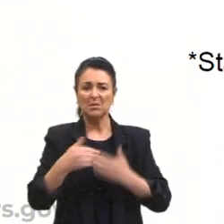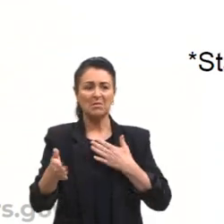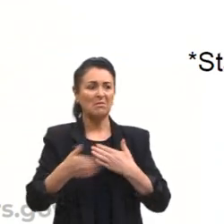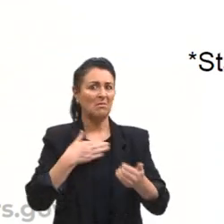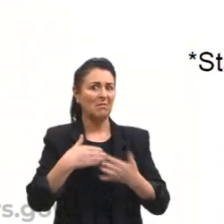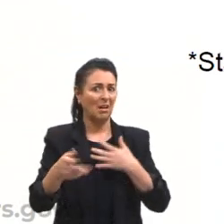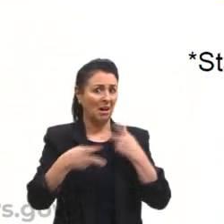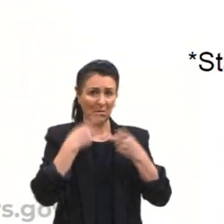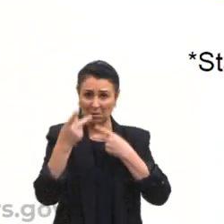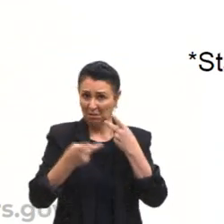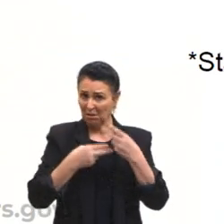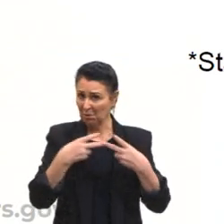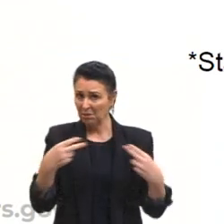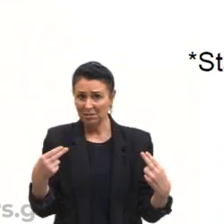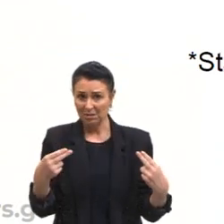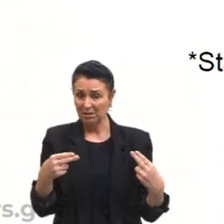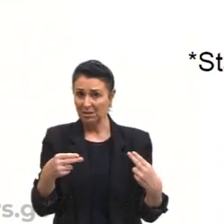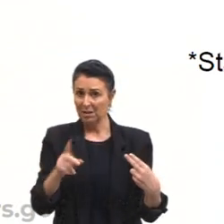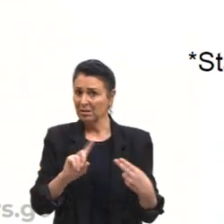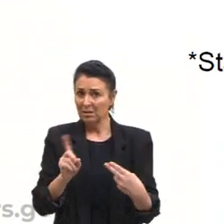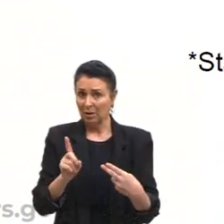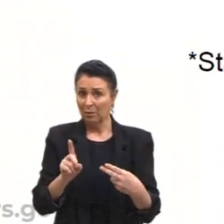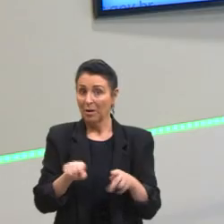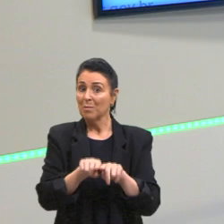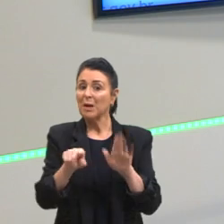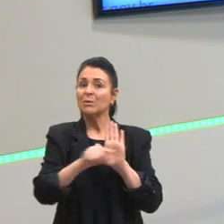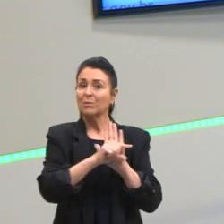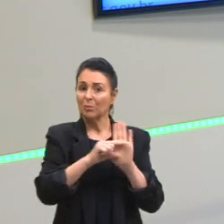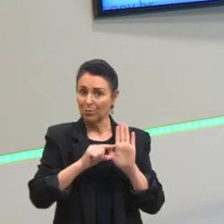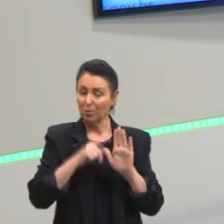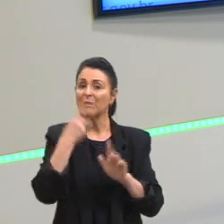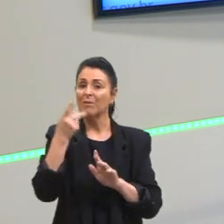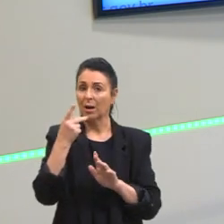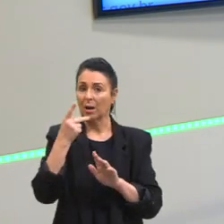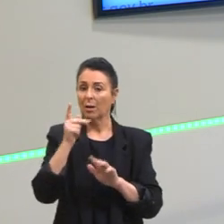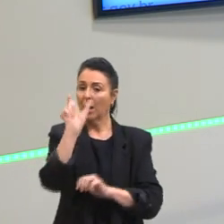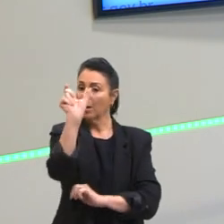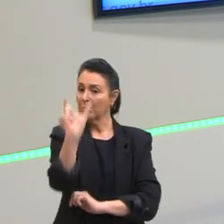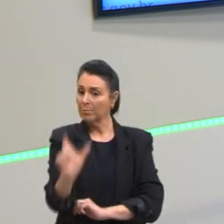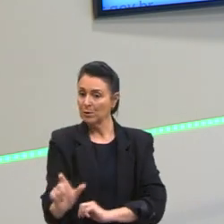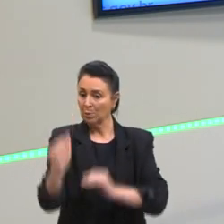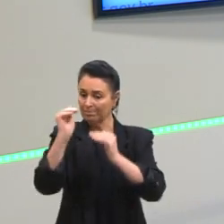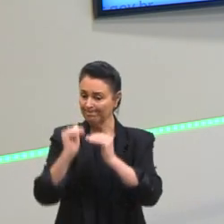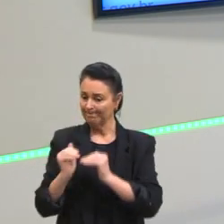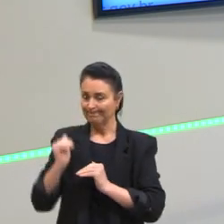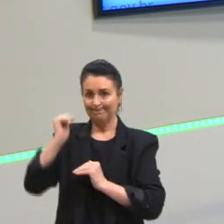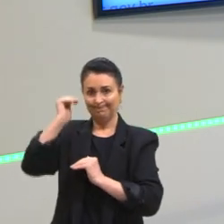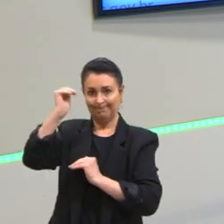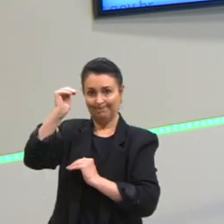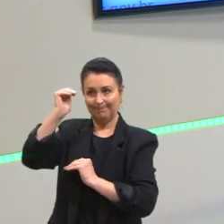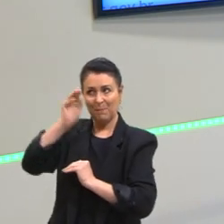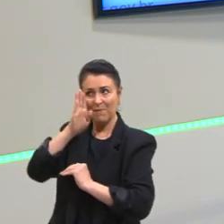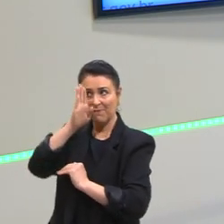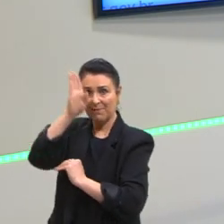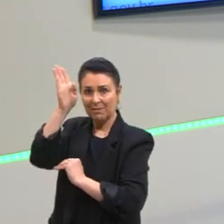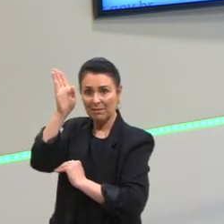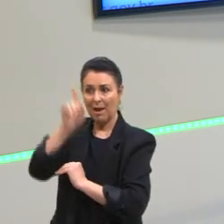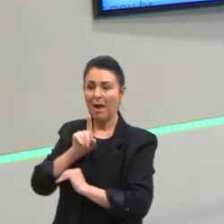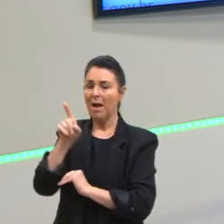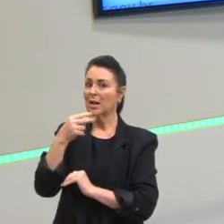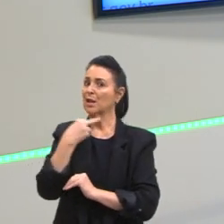Eu, Clênio, acho que não. Mas o autor traz isso, que a pessoa que tem um status social privilegiado, ela não